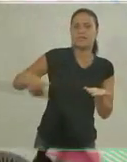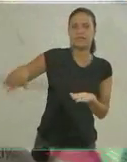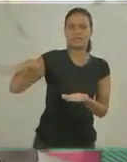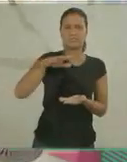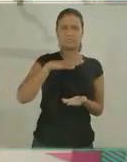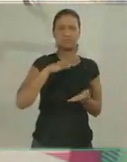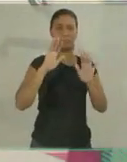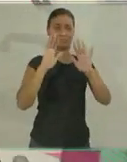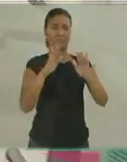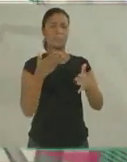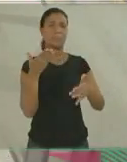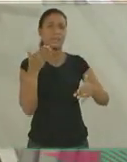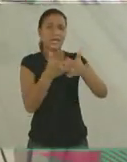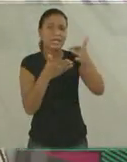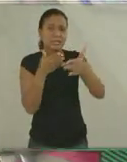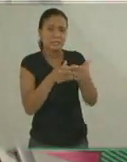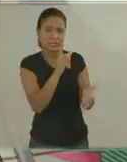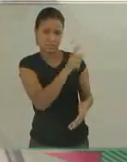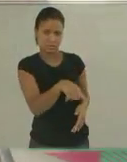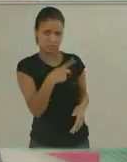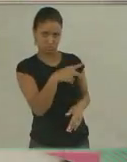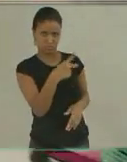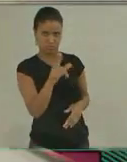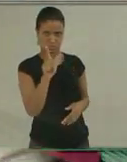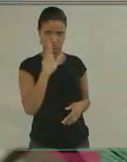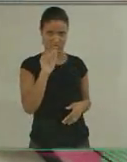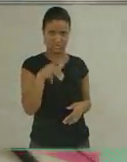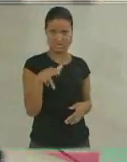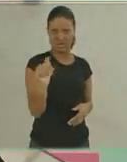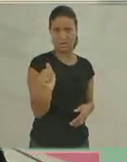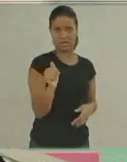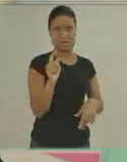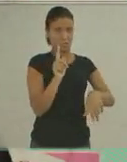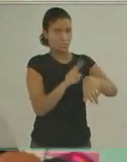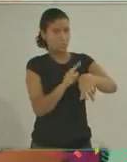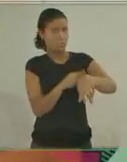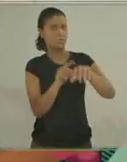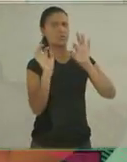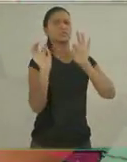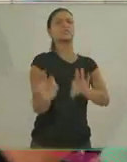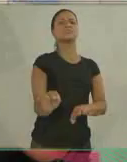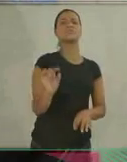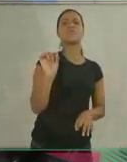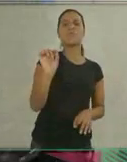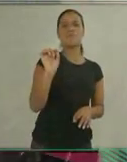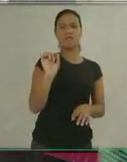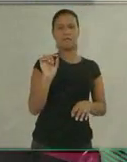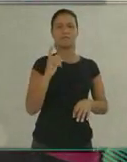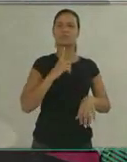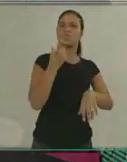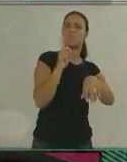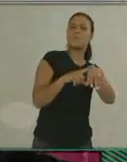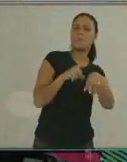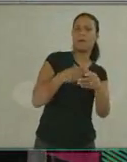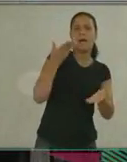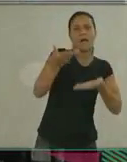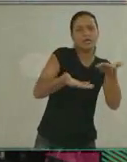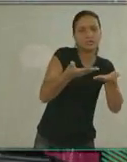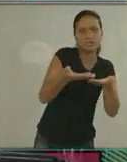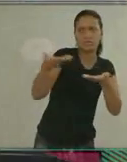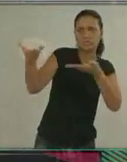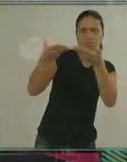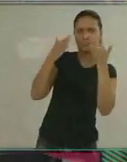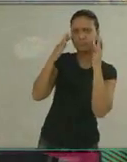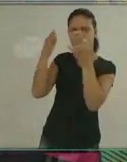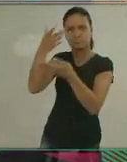eu tive que entrar, intervir nesse aspecto, porque a Luciana tem que ser tratada